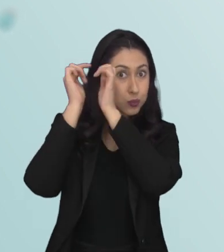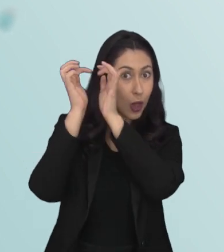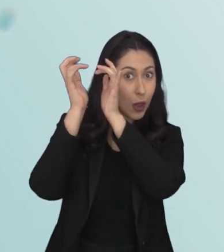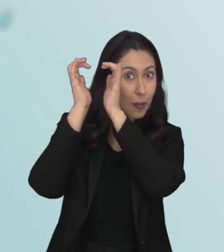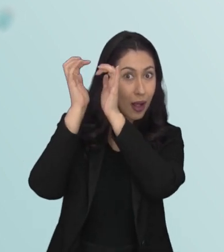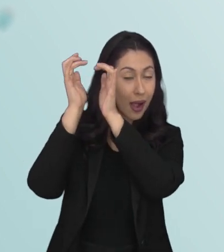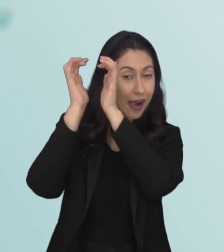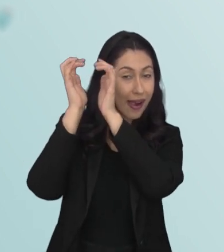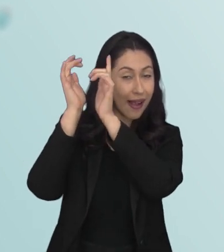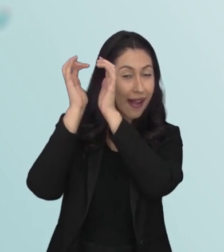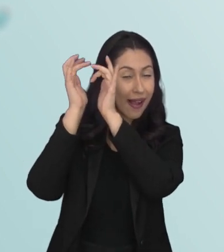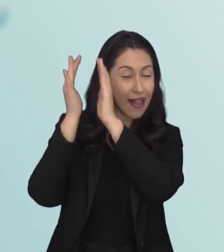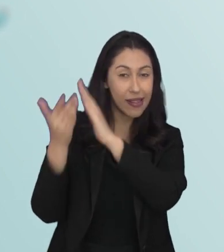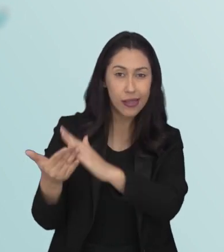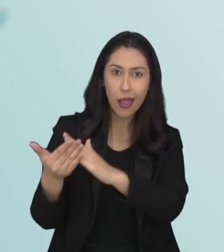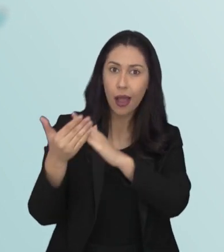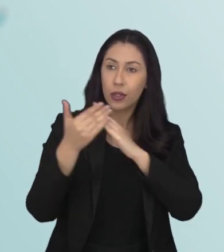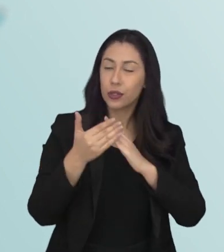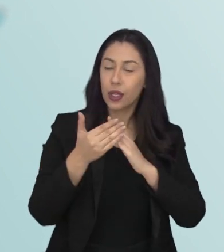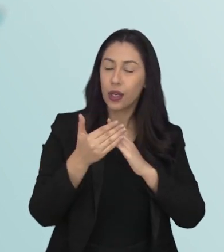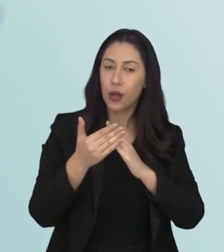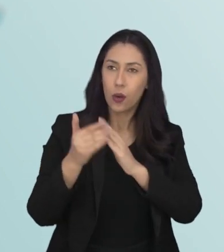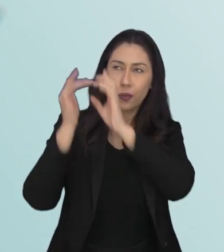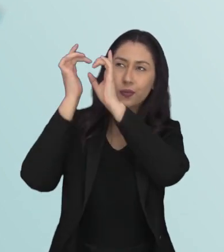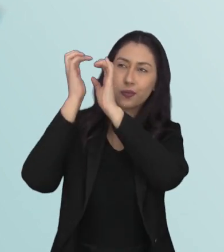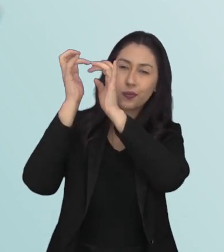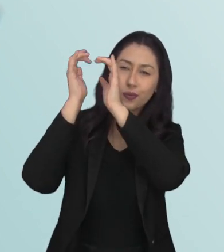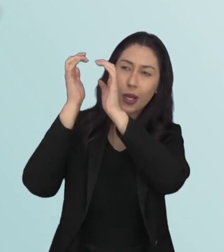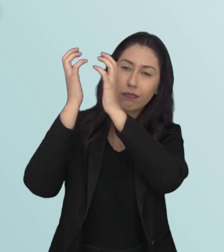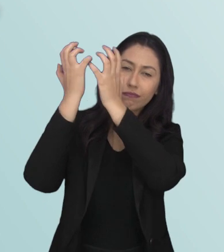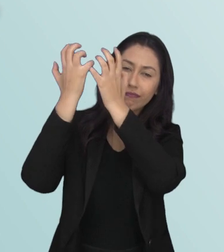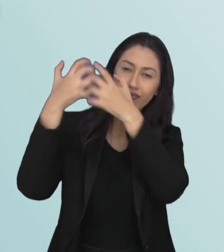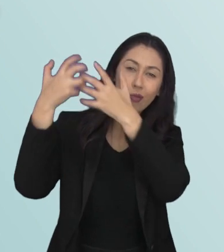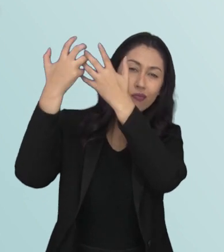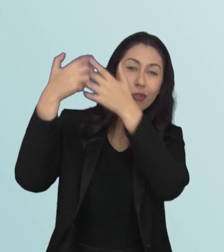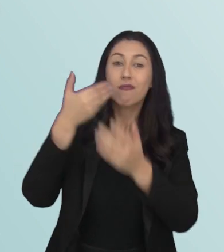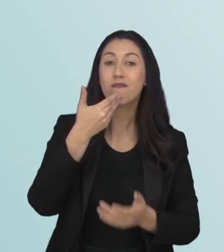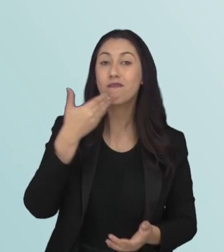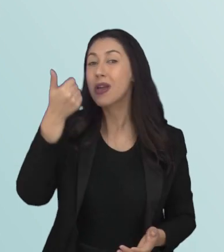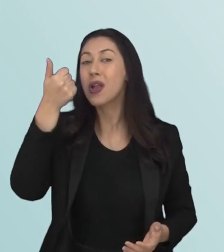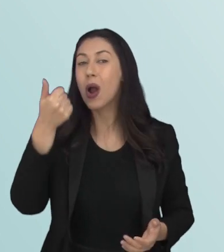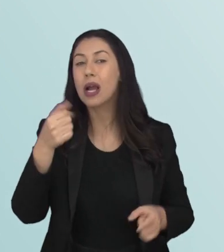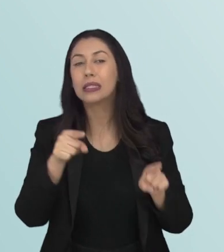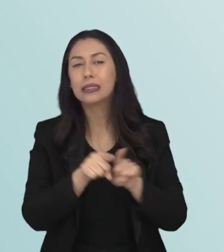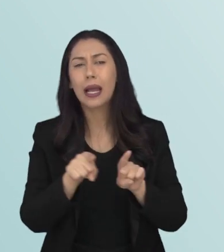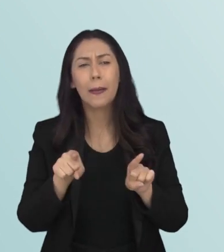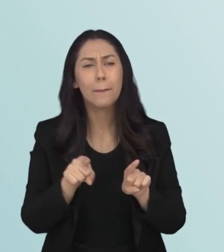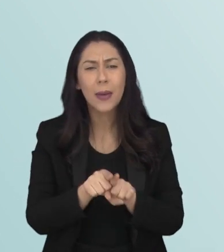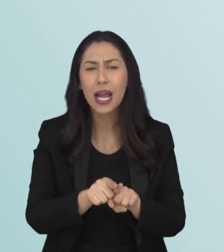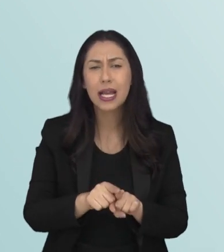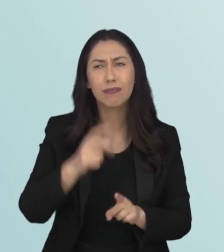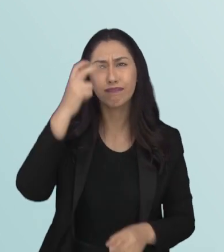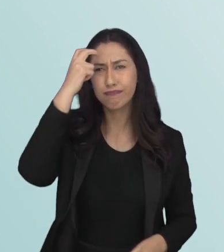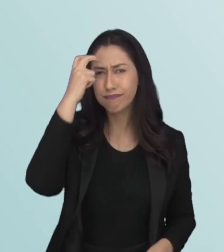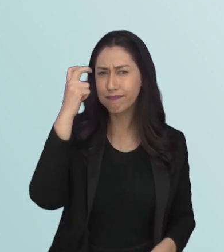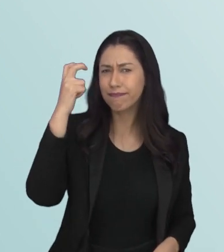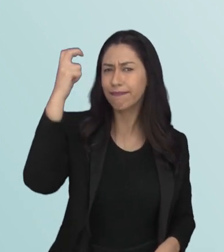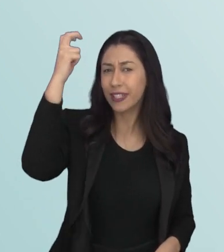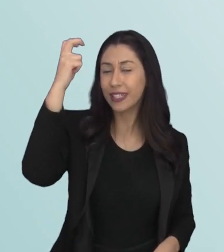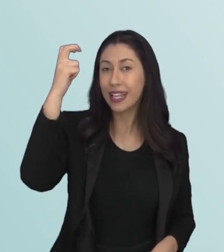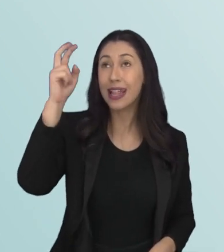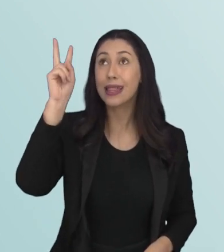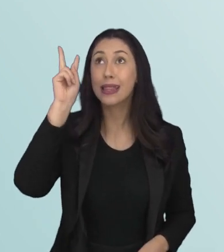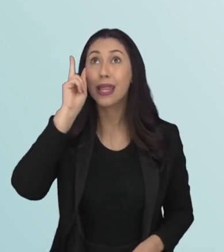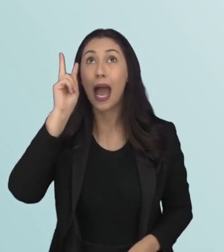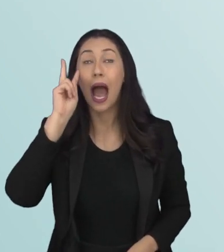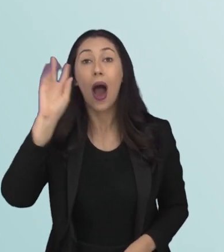sanguíneo, ajudando a gente, então, a oxigenar melhor o nosso cérebro, ajuda na parte cognitiva, na parte de inteligência, habilita